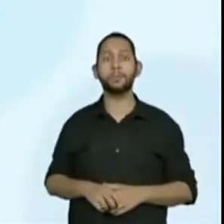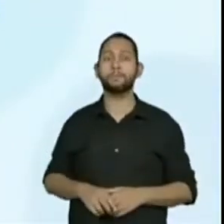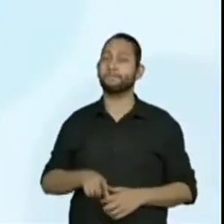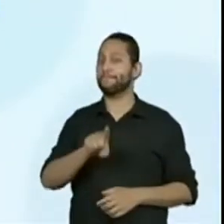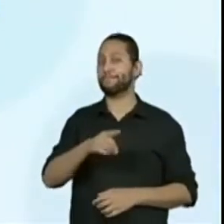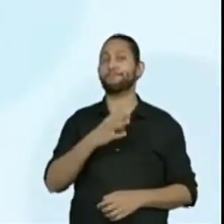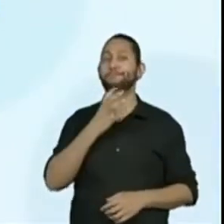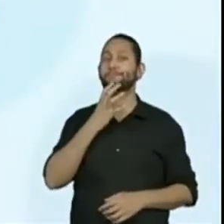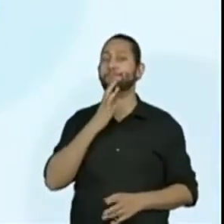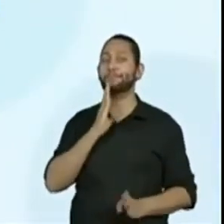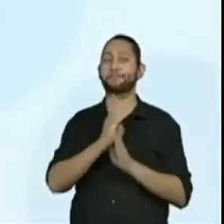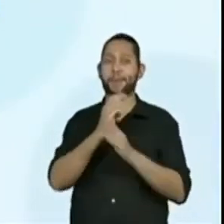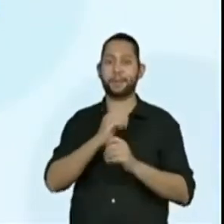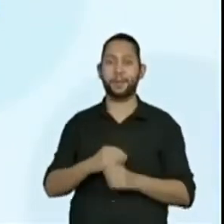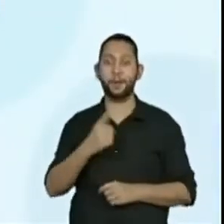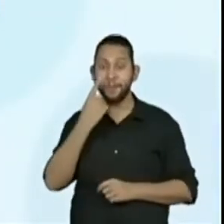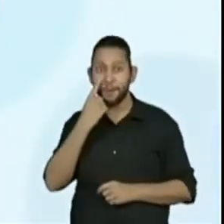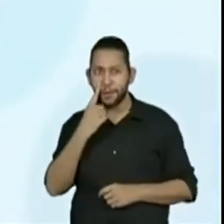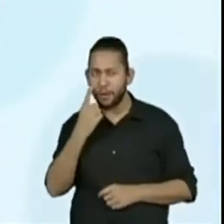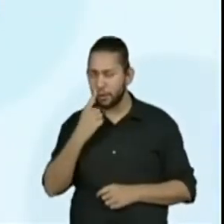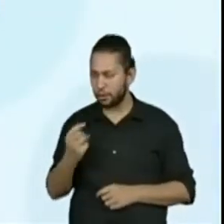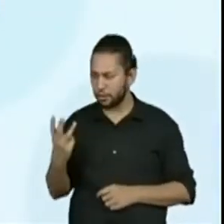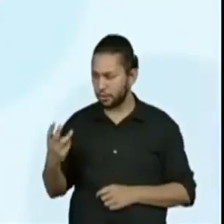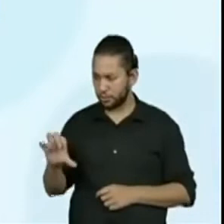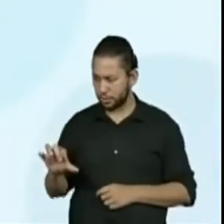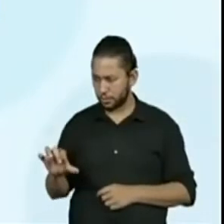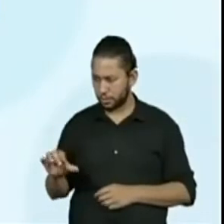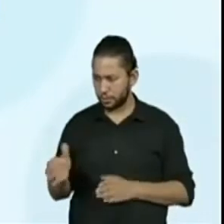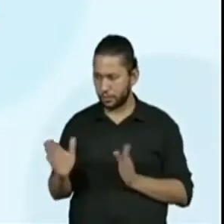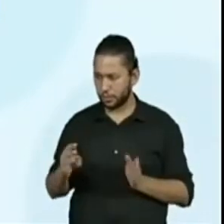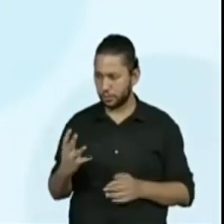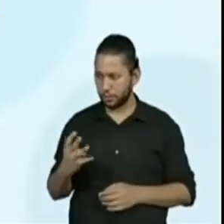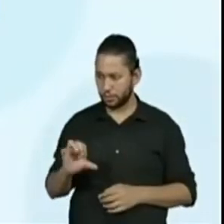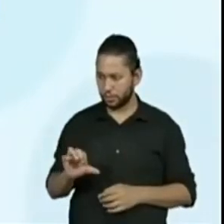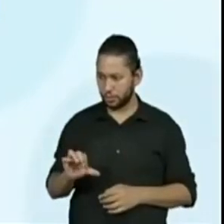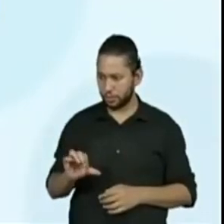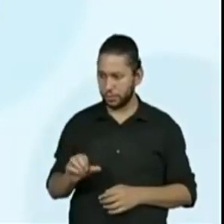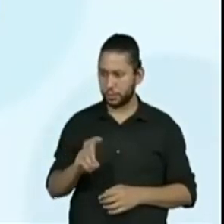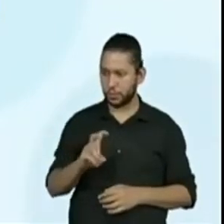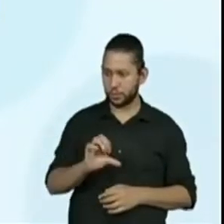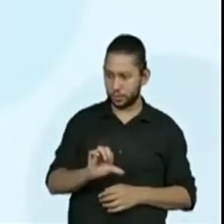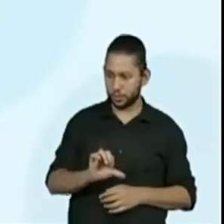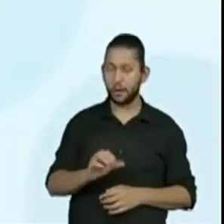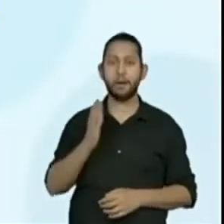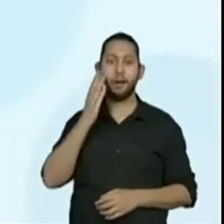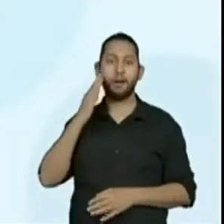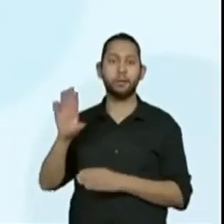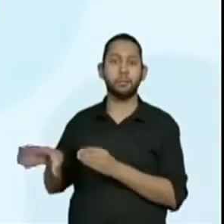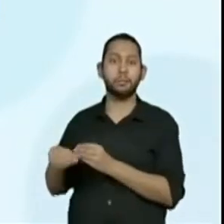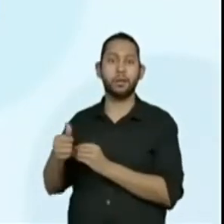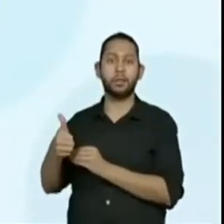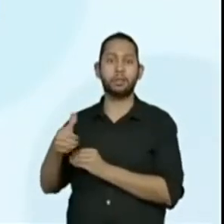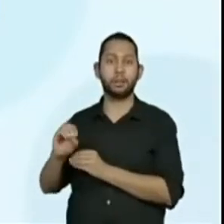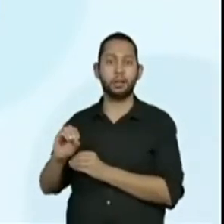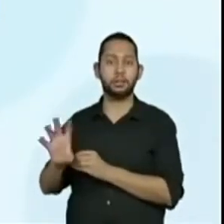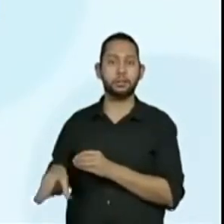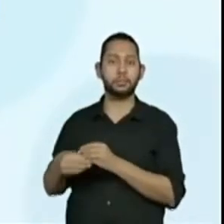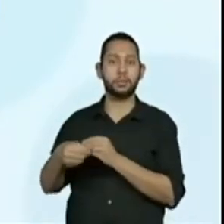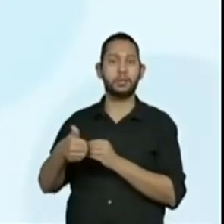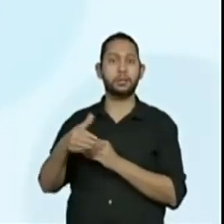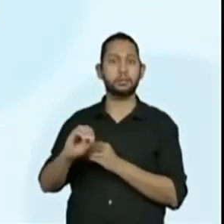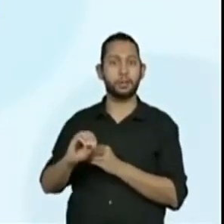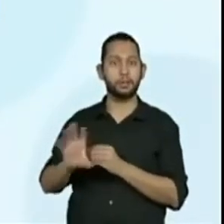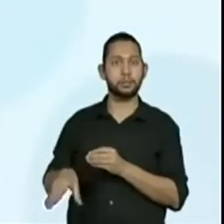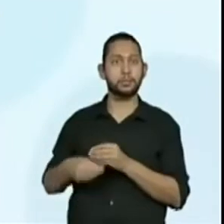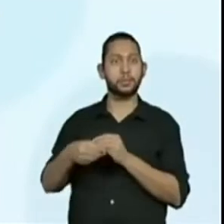identificar essa regularidade. Consigo entender que também é de 10 em 10. Certo? Mas ele não é de um número inteiro,